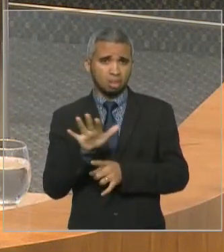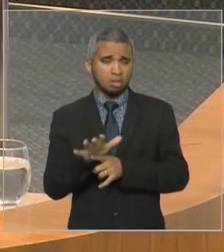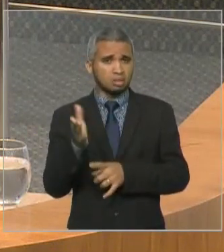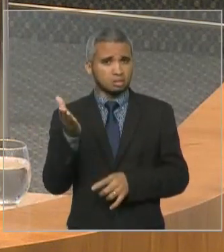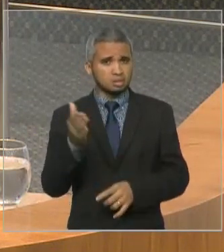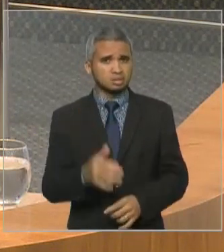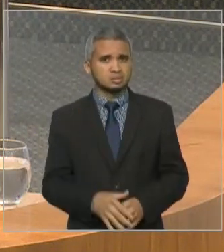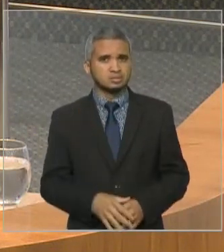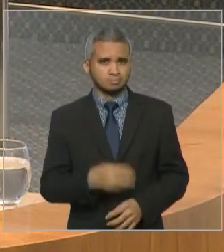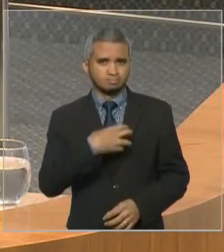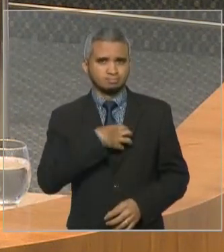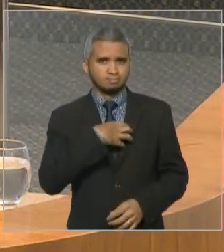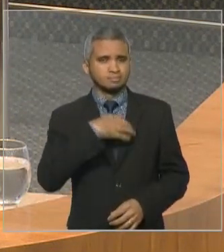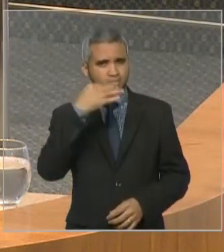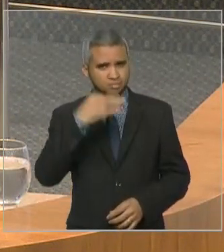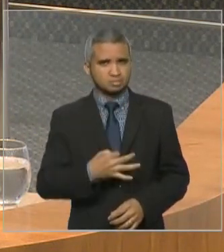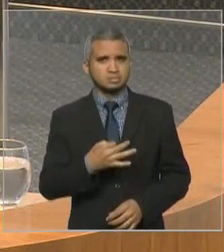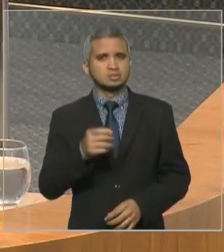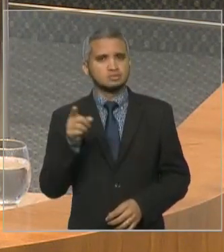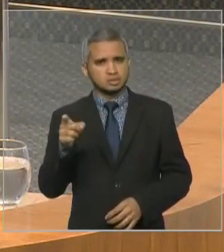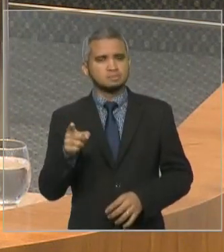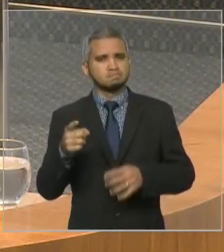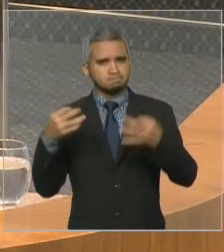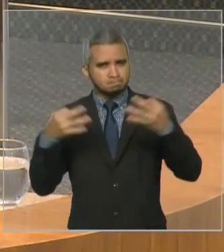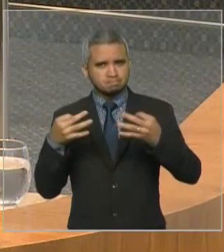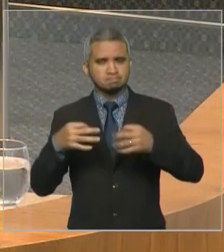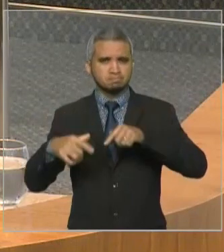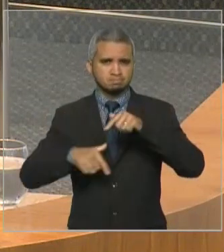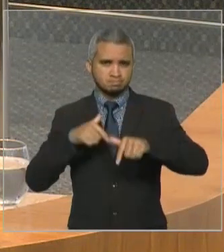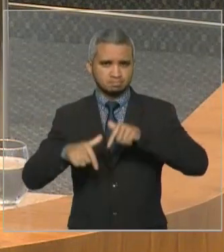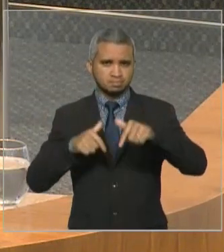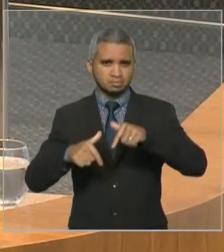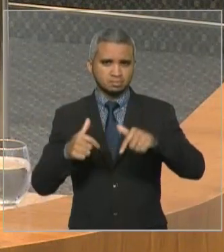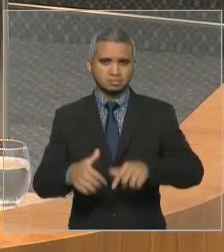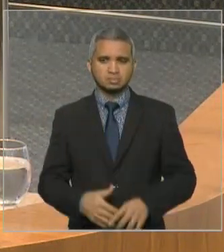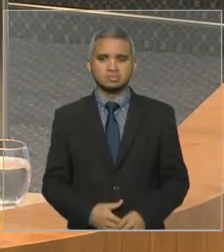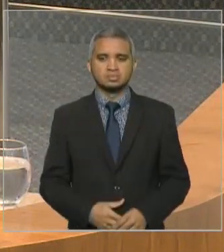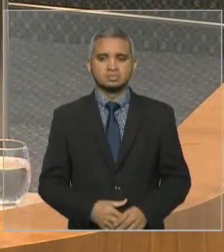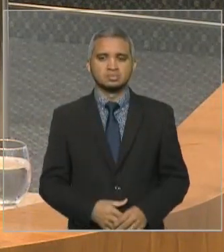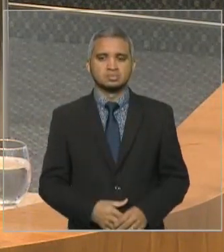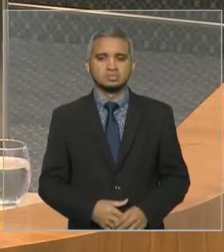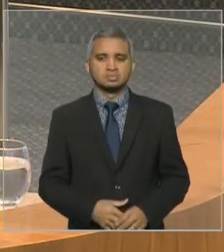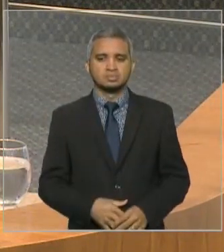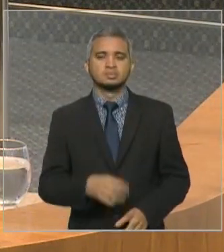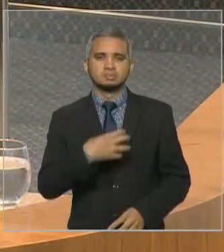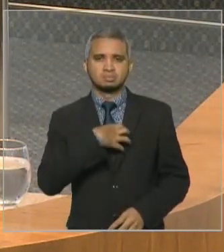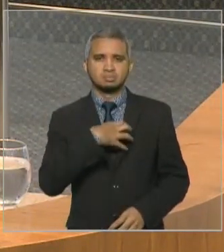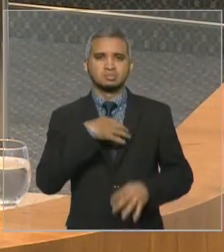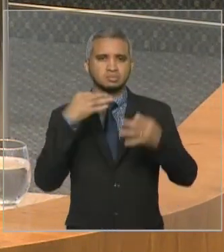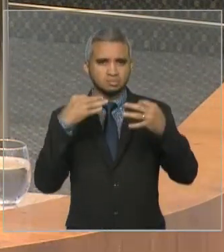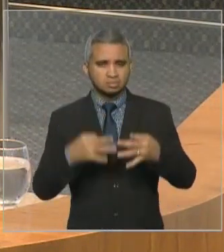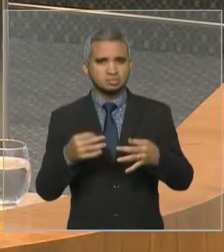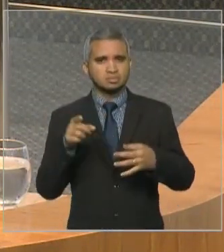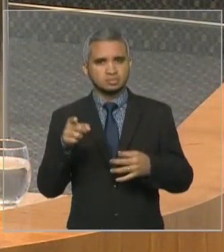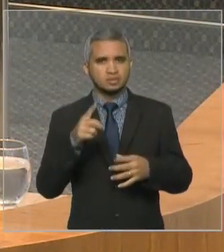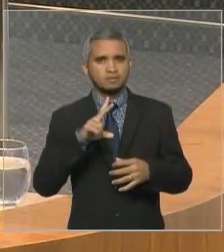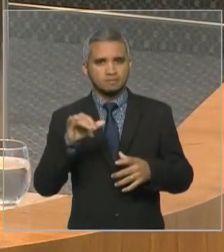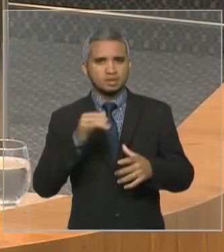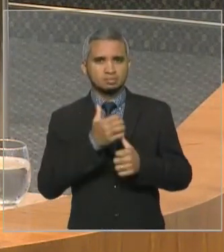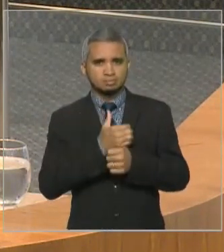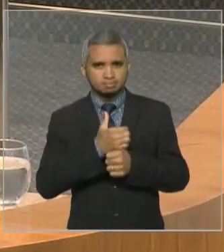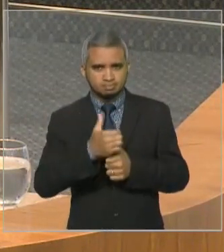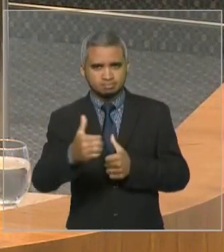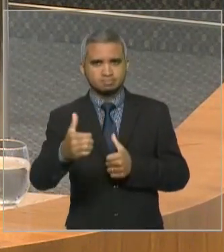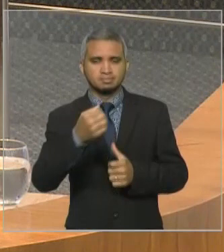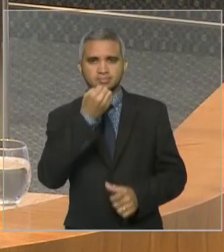Exª, com certeza, merecedor, deputado Márcio. Então, Exª, com certeza, fará um mandato muito bom, porque V. Exª